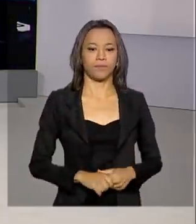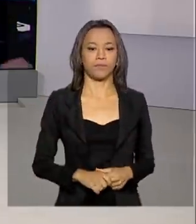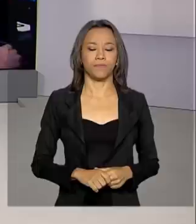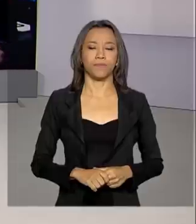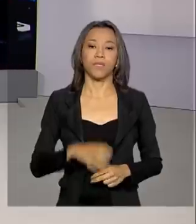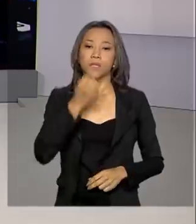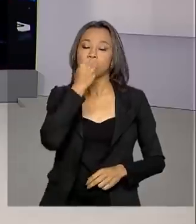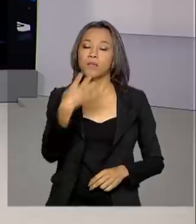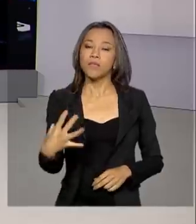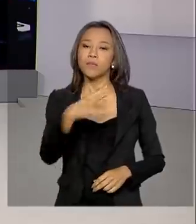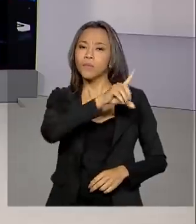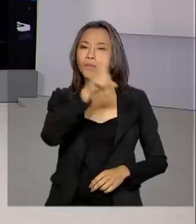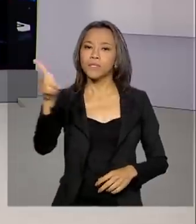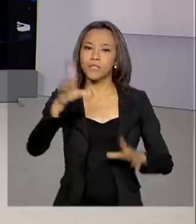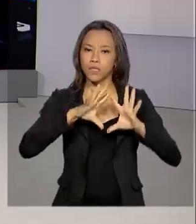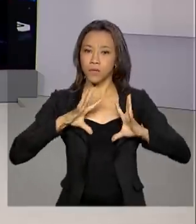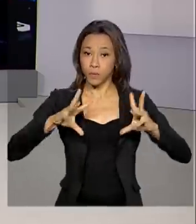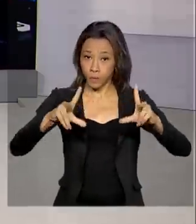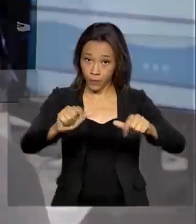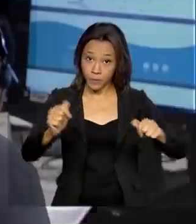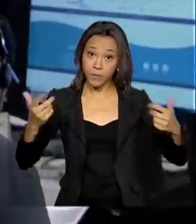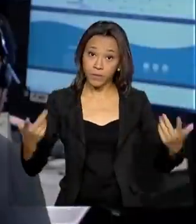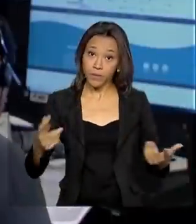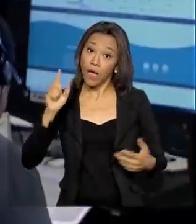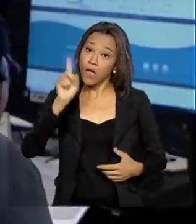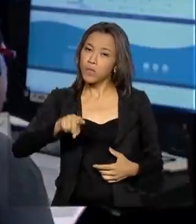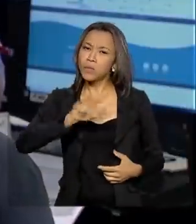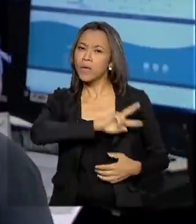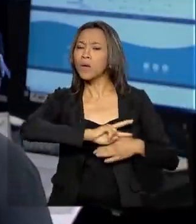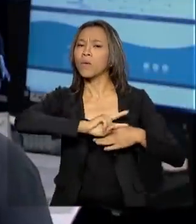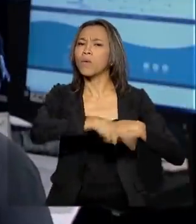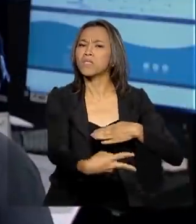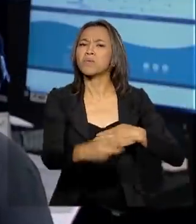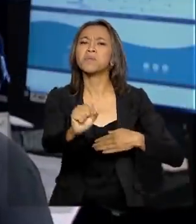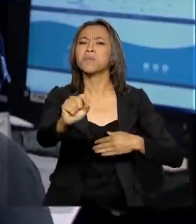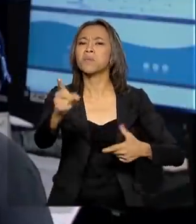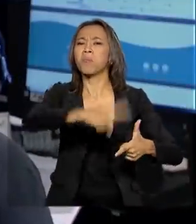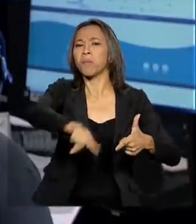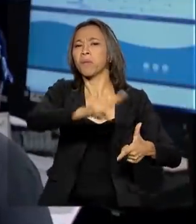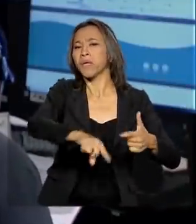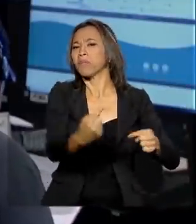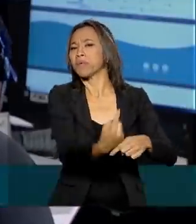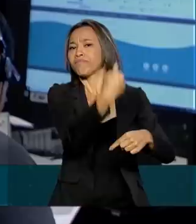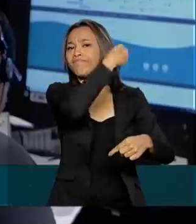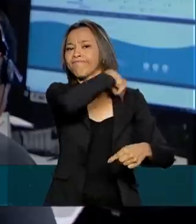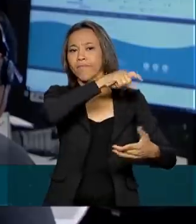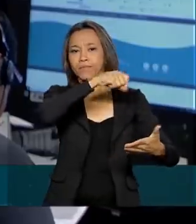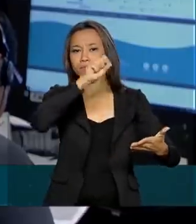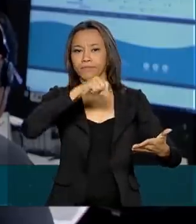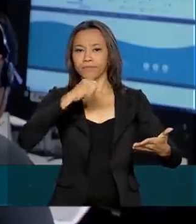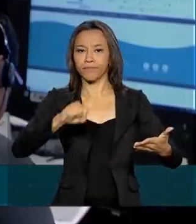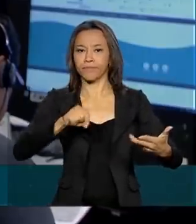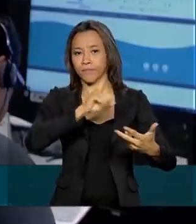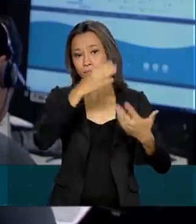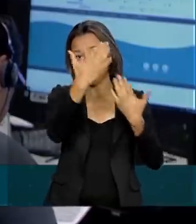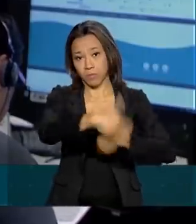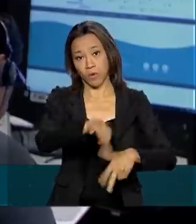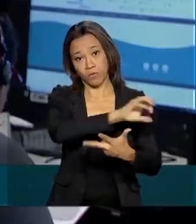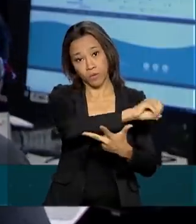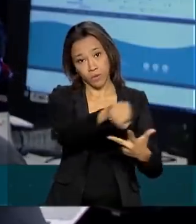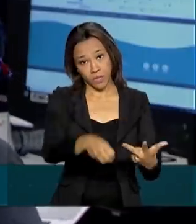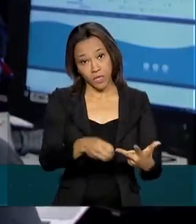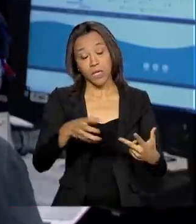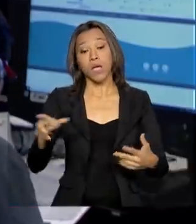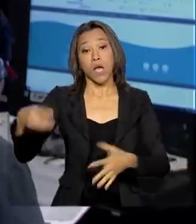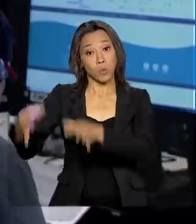Bom dia, Renata. Bom dia a todos. Isso ainda é reflexo daquele problema na correção do Enem. A Justiça determinou que as